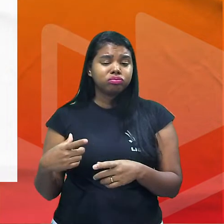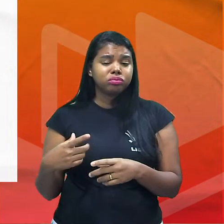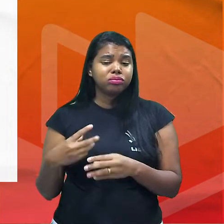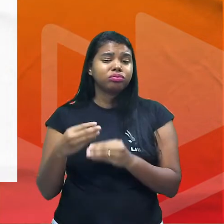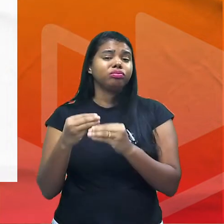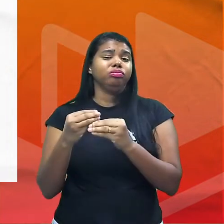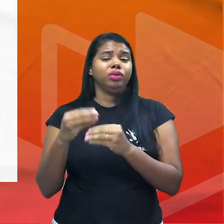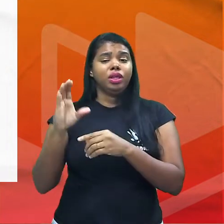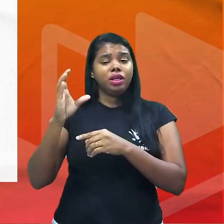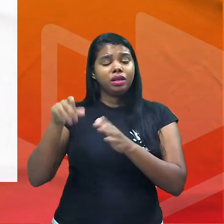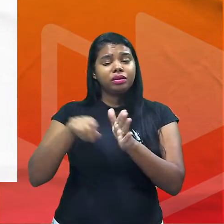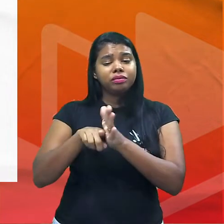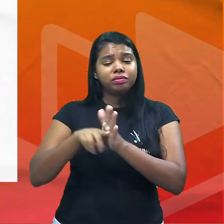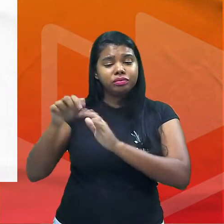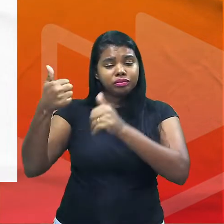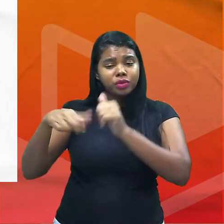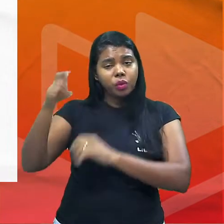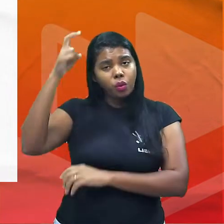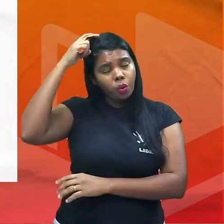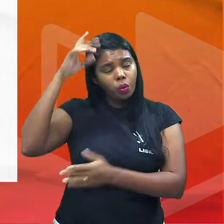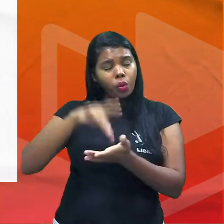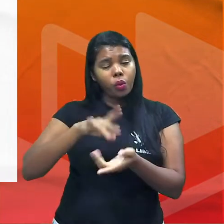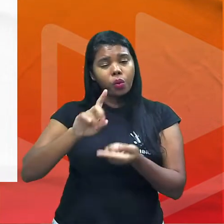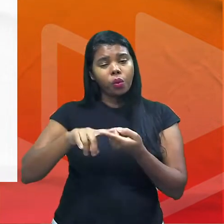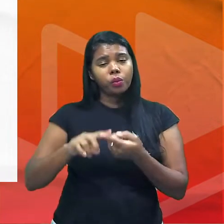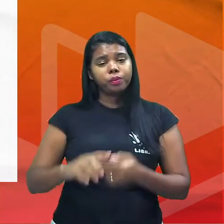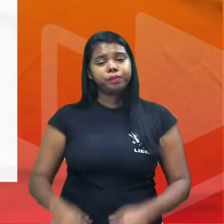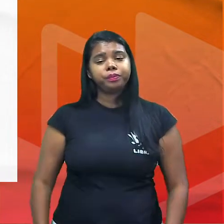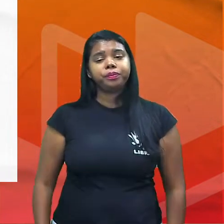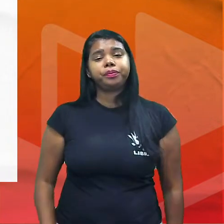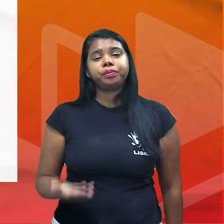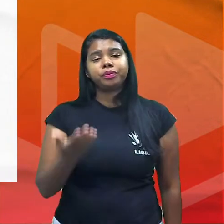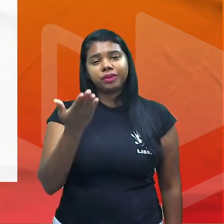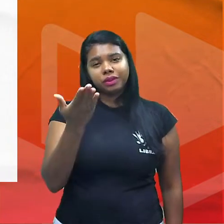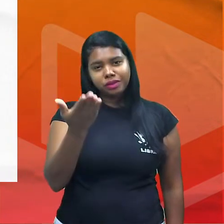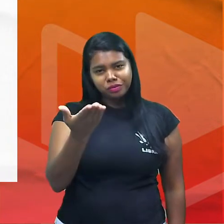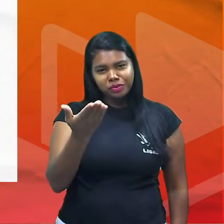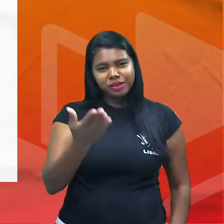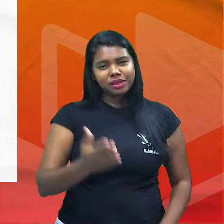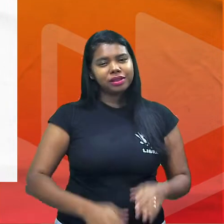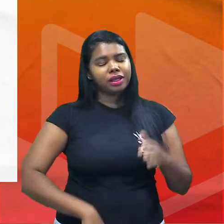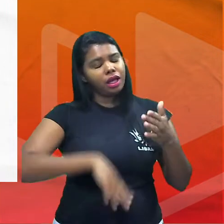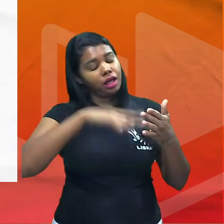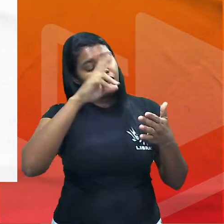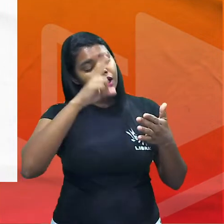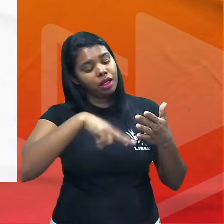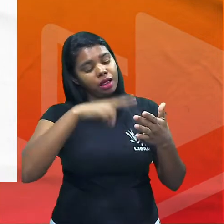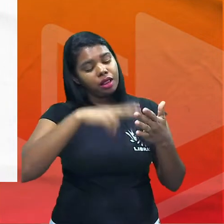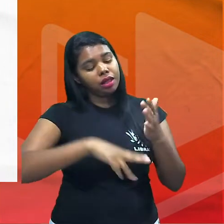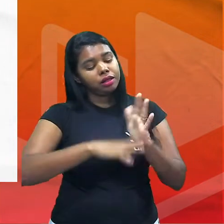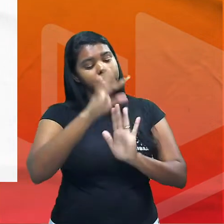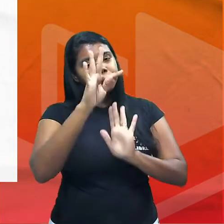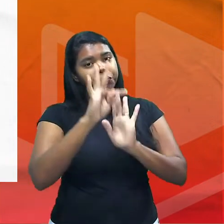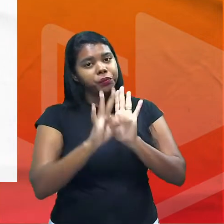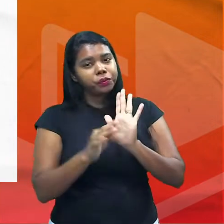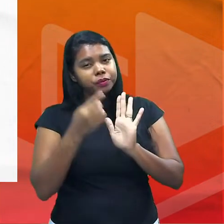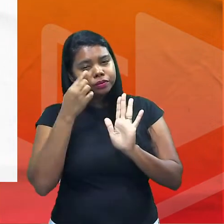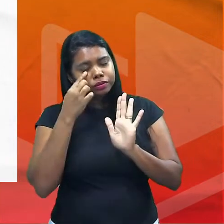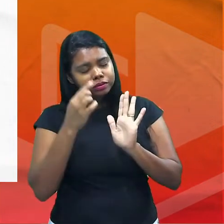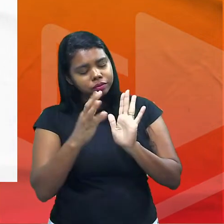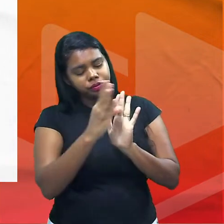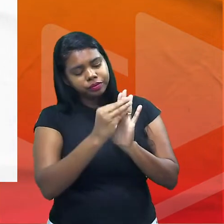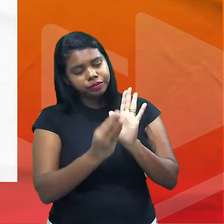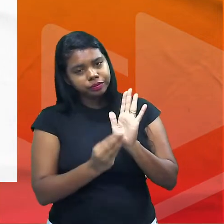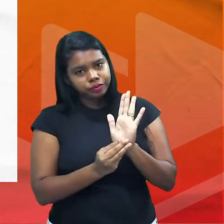científica seja cultural fera a medida que você for lendo o texto vá observando os elementos